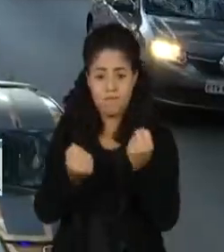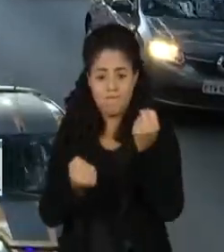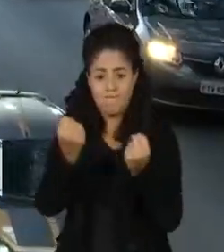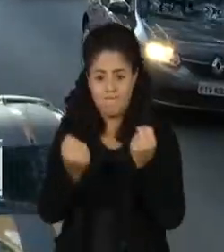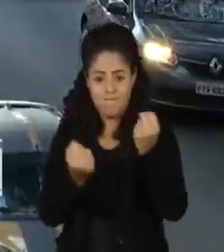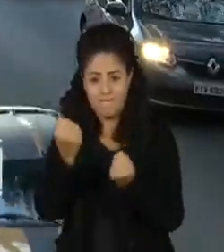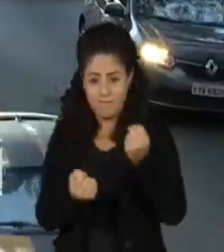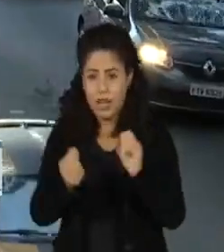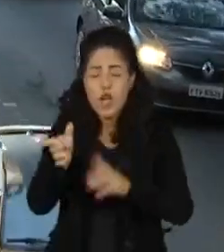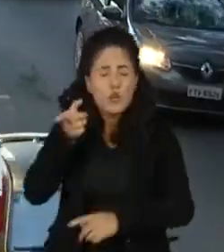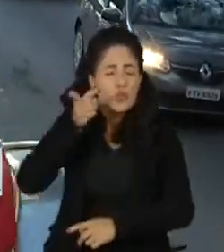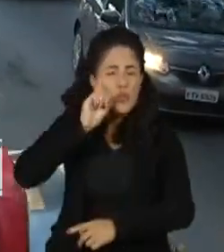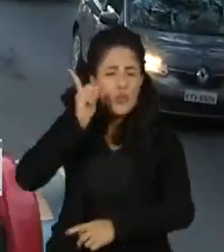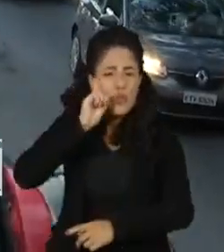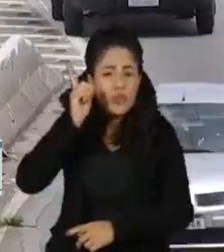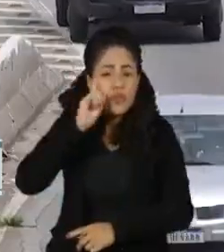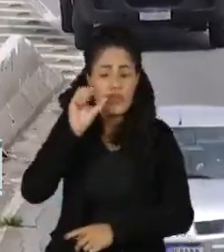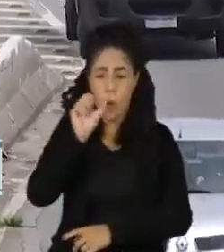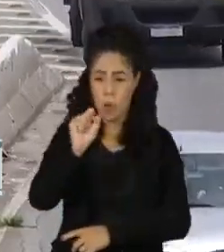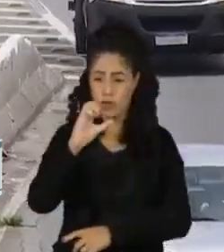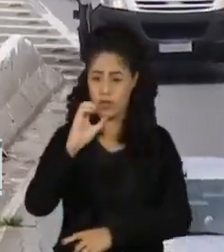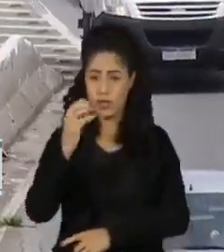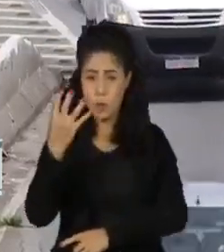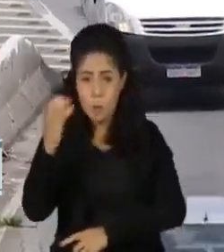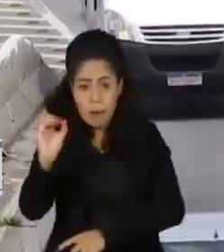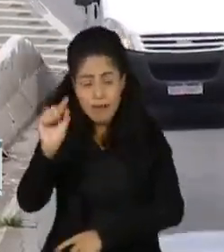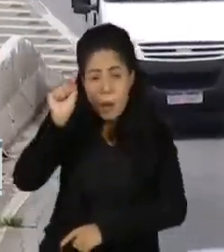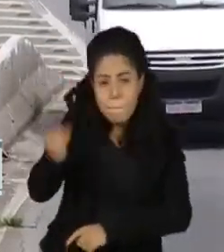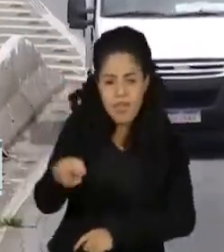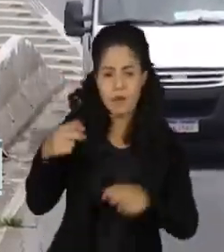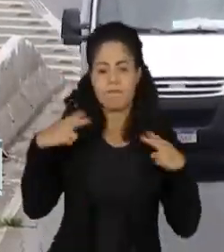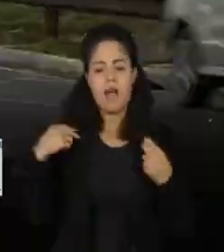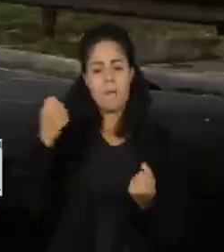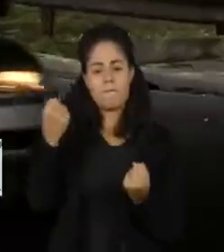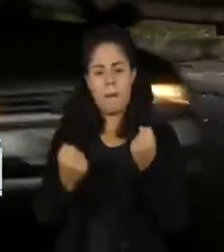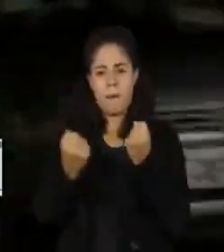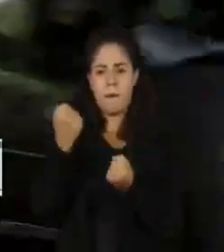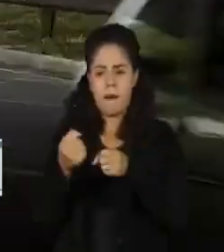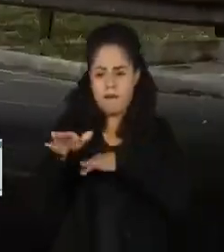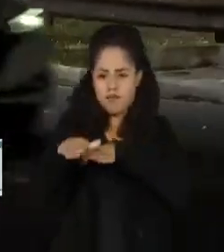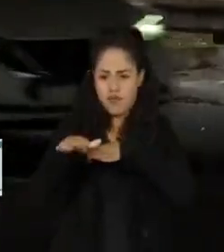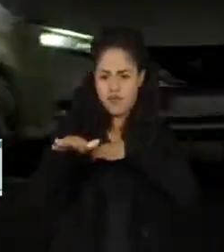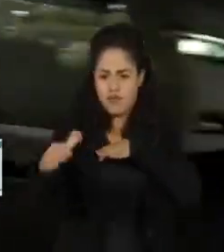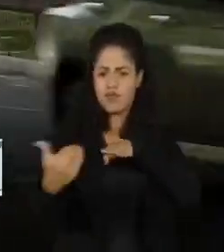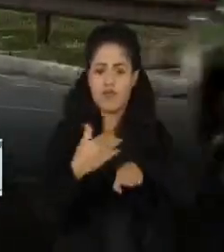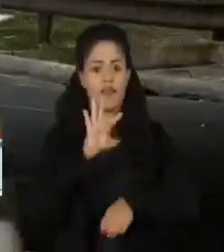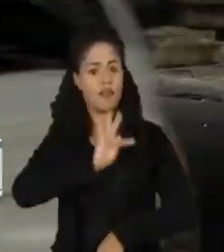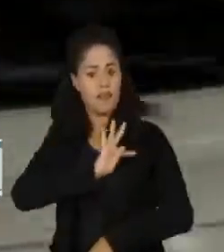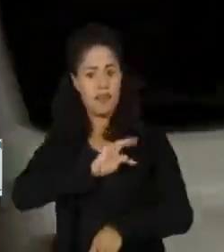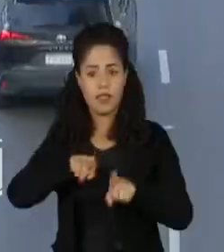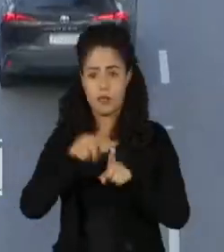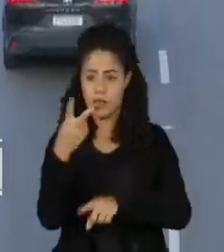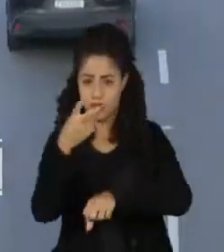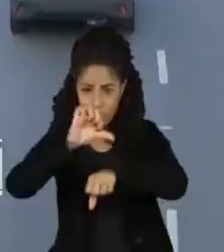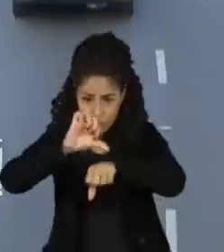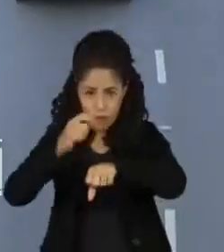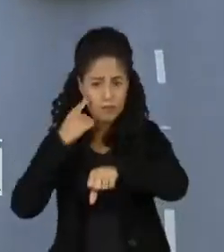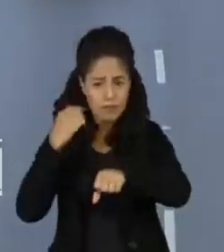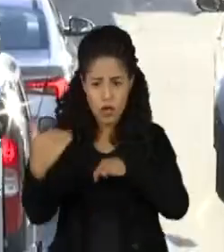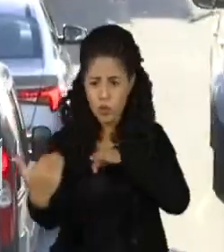Todos os dias, quase 840 mil motoristas trafegam pelas marginais Tietê e Pinheiros.